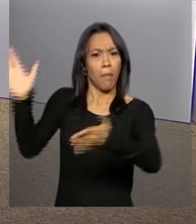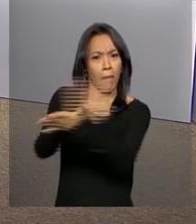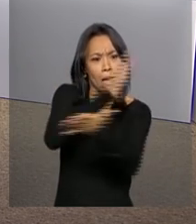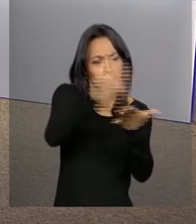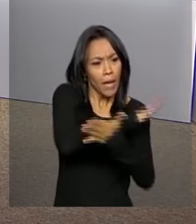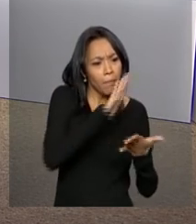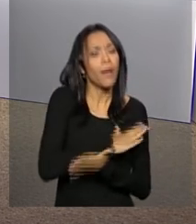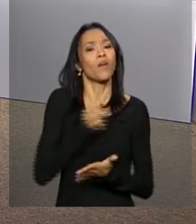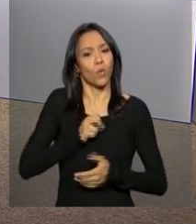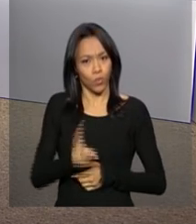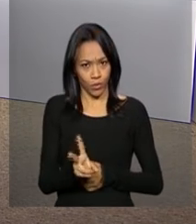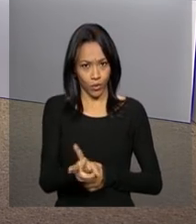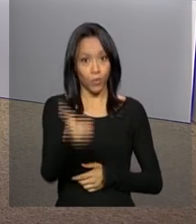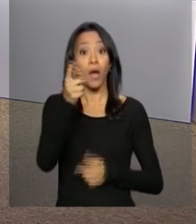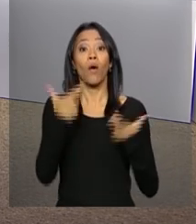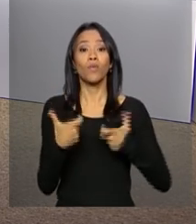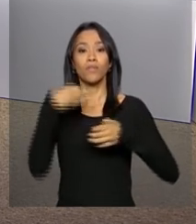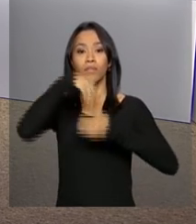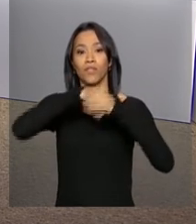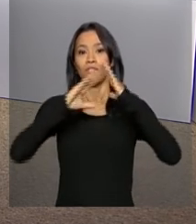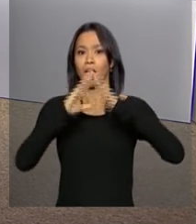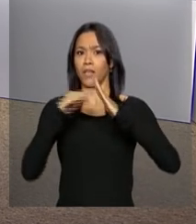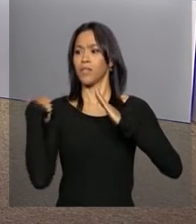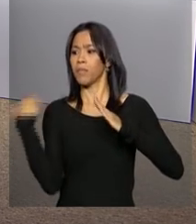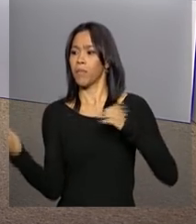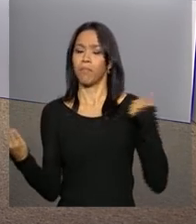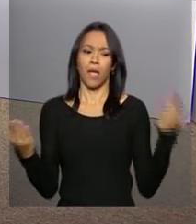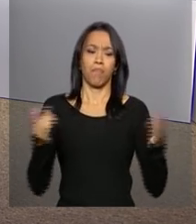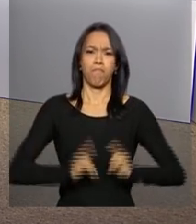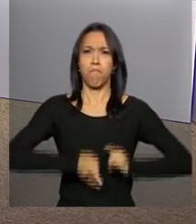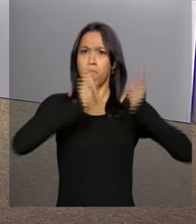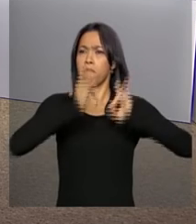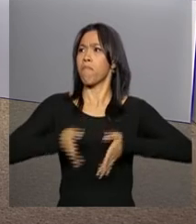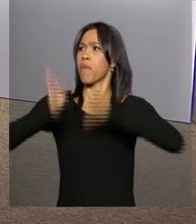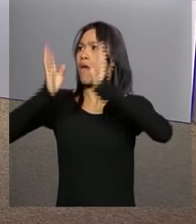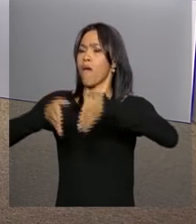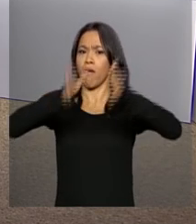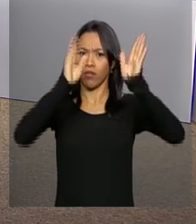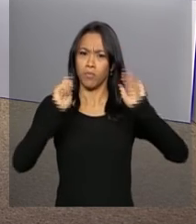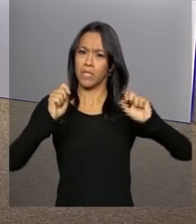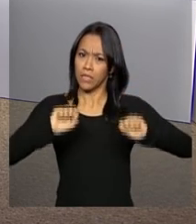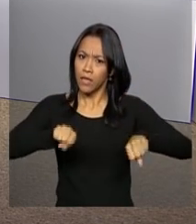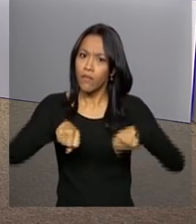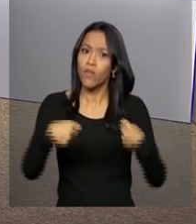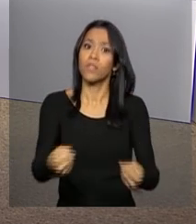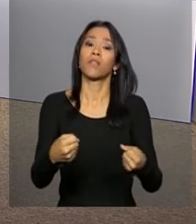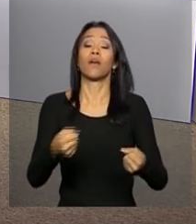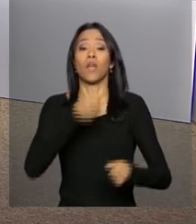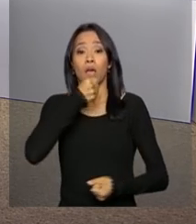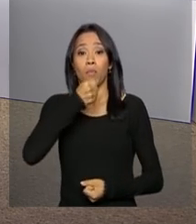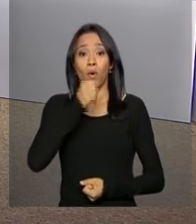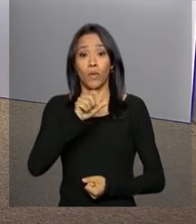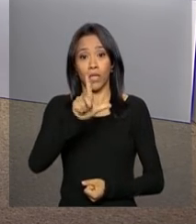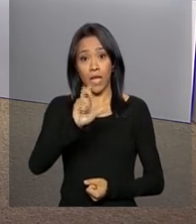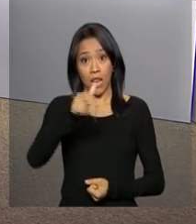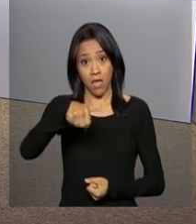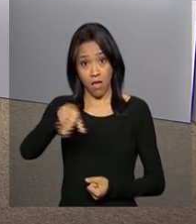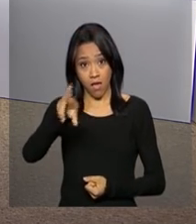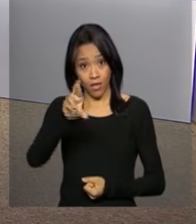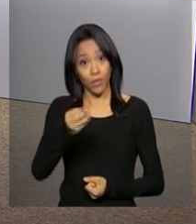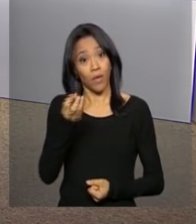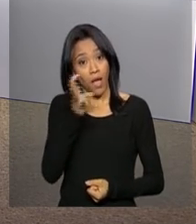continuam dentro de casa e nos arredores dos prédios as ações devem ser reforçadas. O repórter Leandro Alarcon